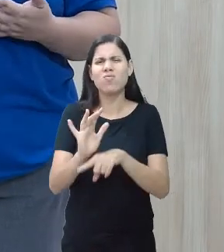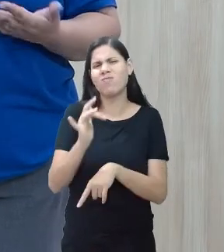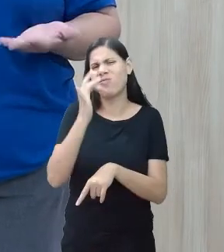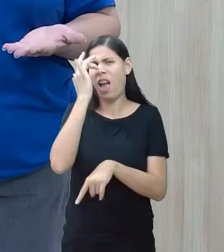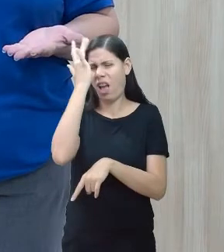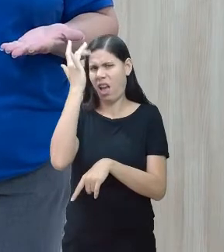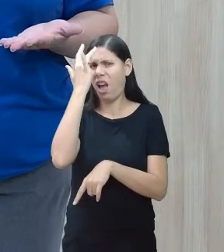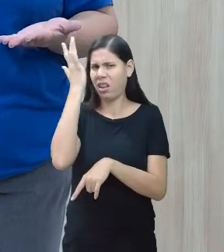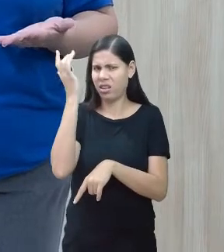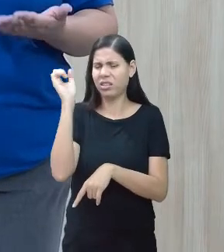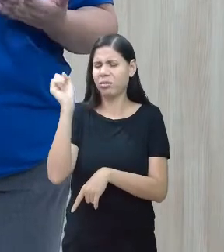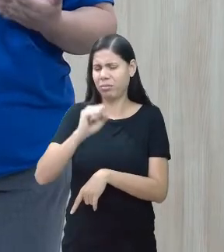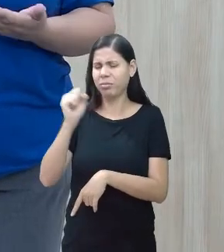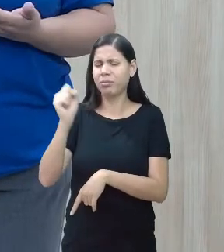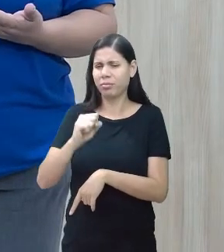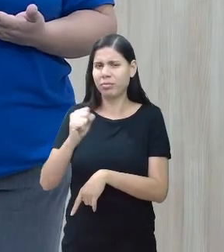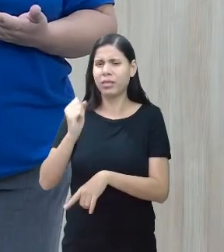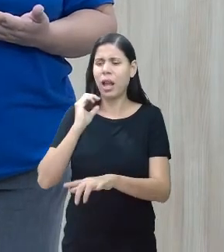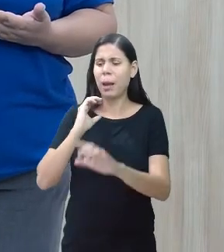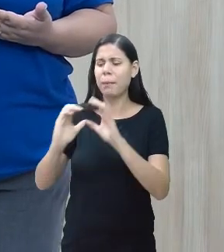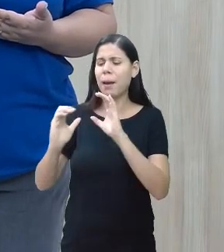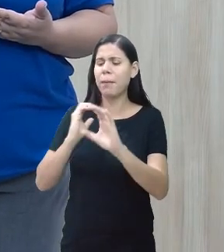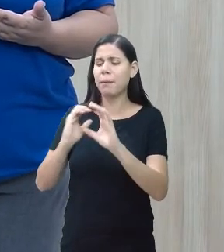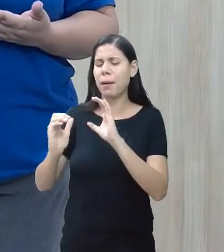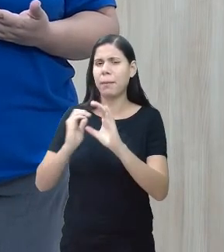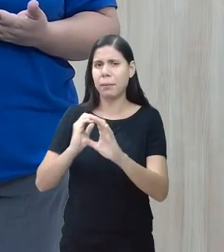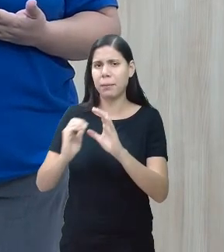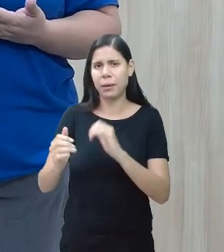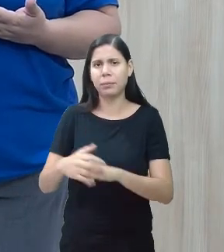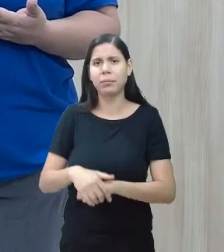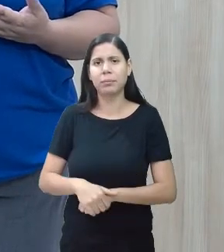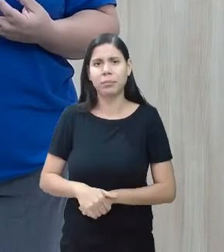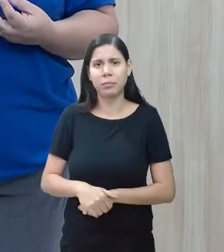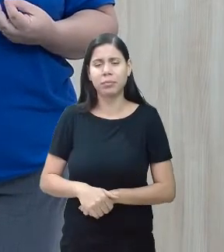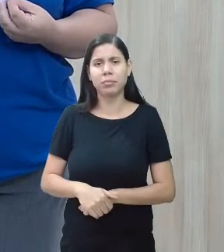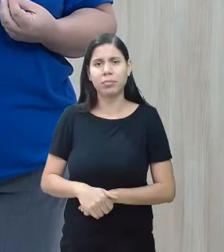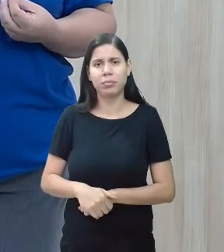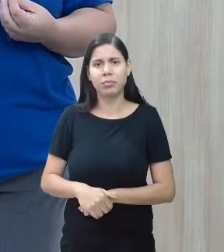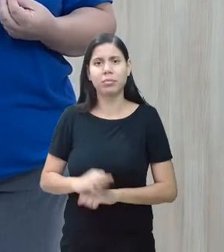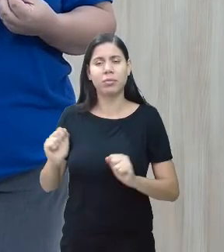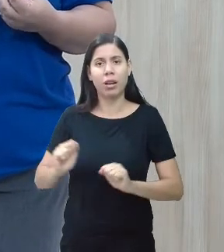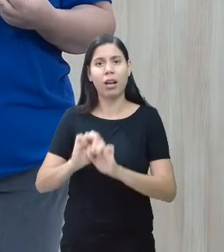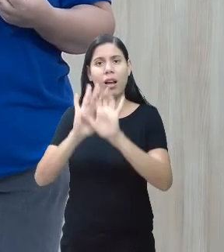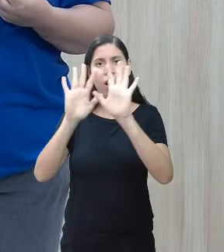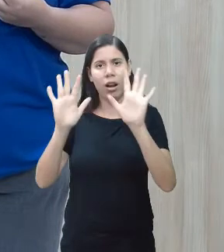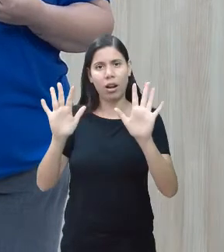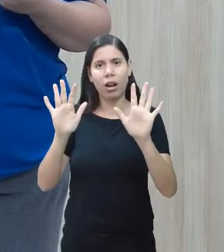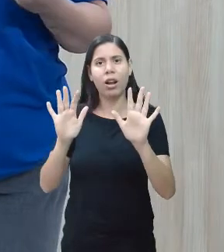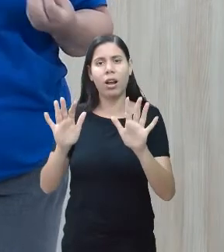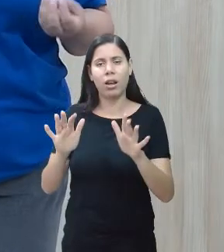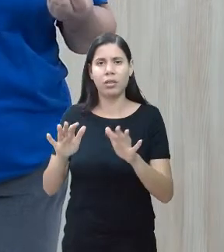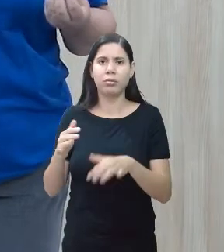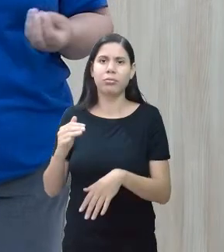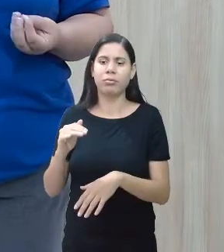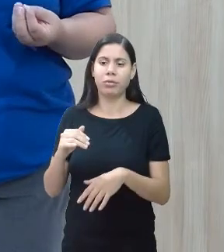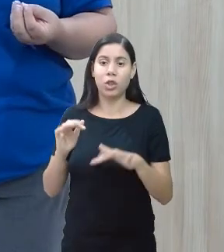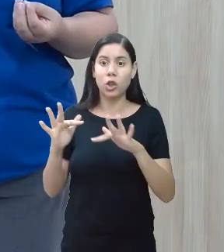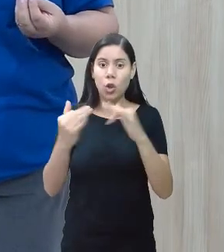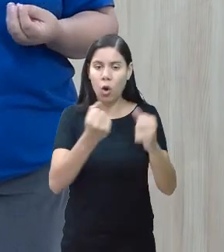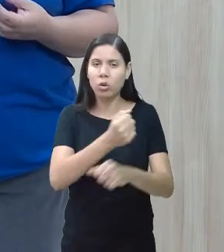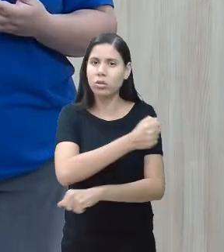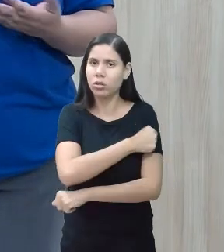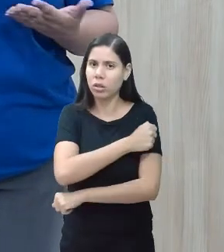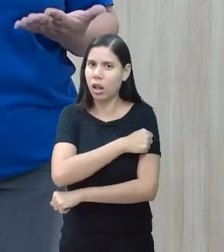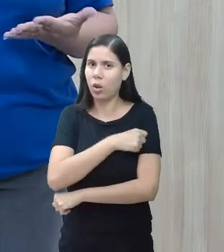demais essa comunicação alternativa. alternativa, mas, claro, nem todos os estudantes,